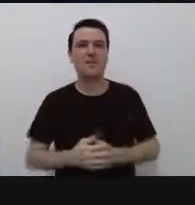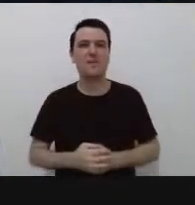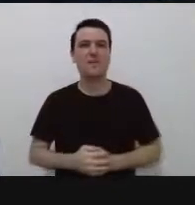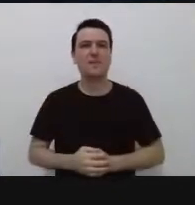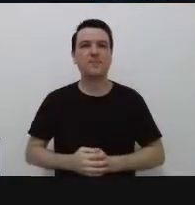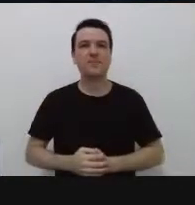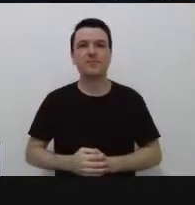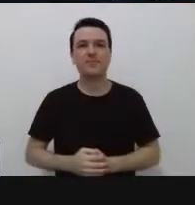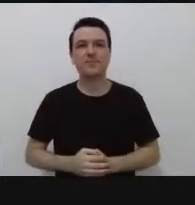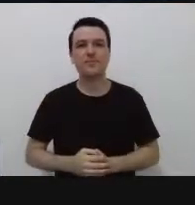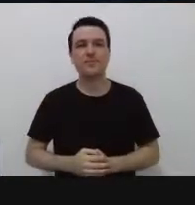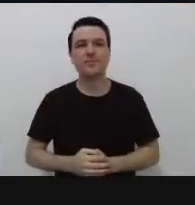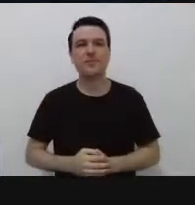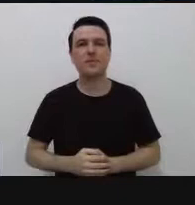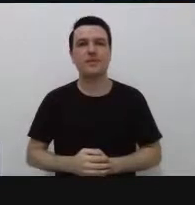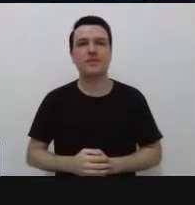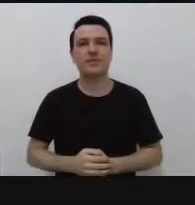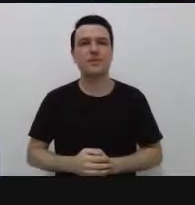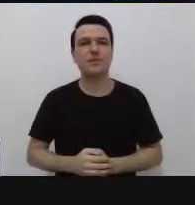Vamos seguindo aqui.